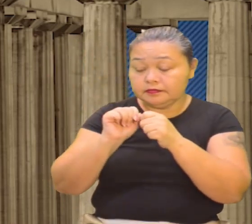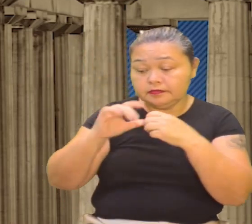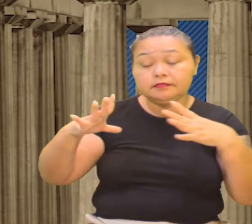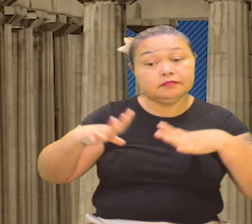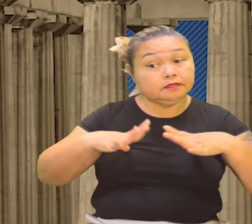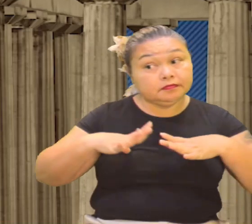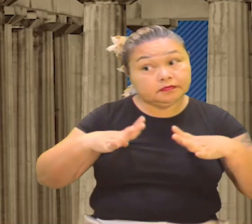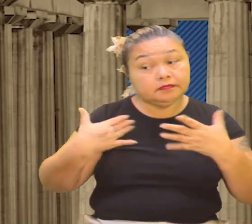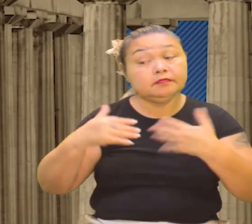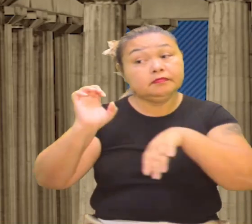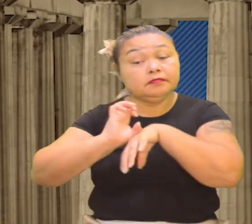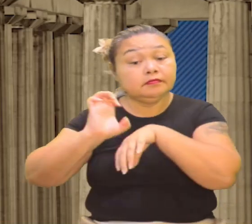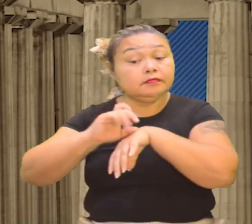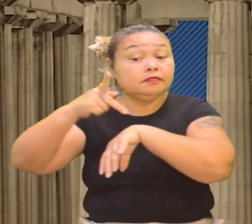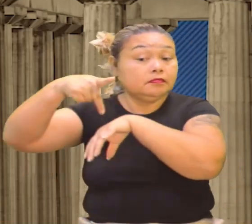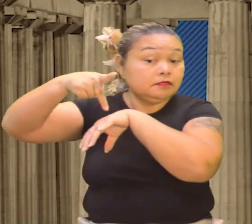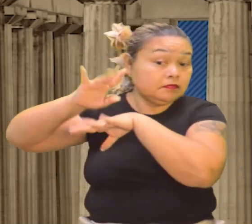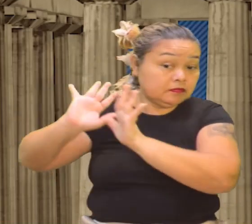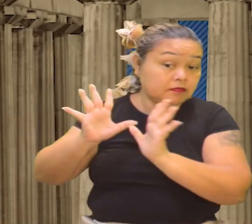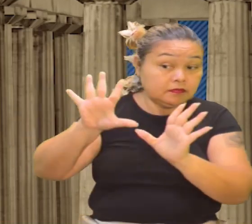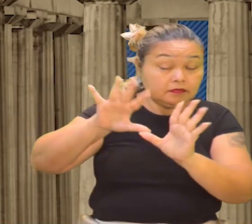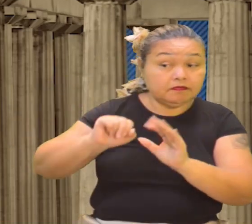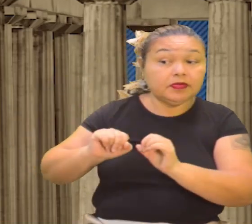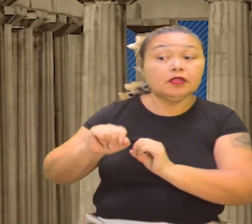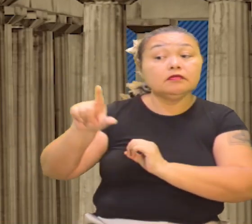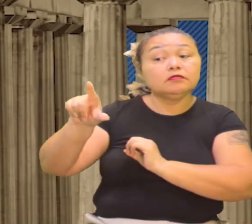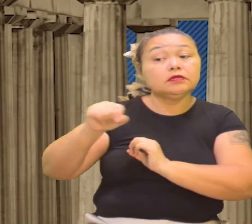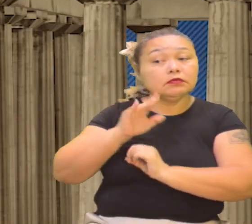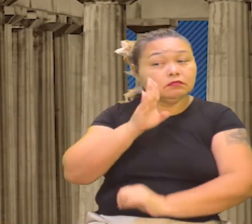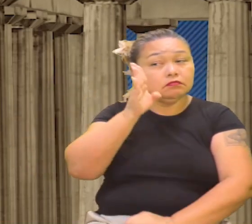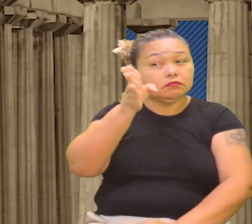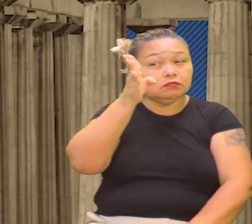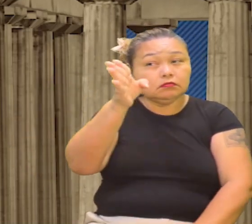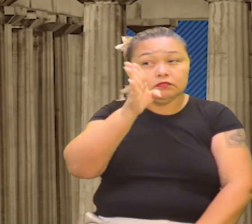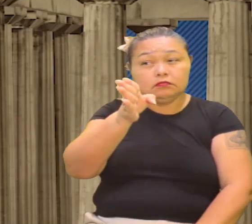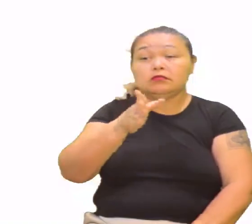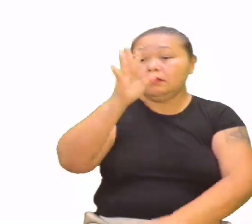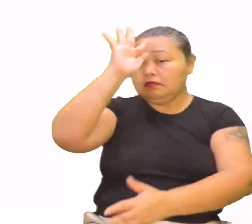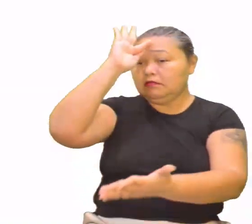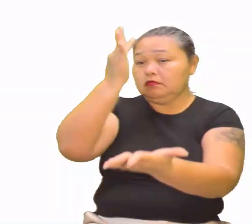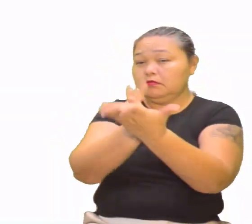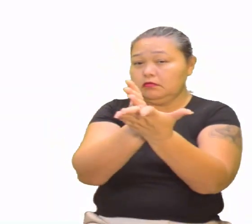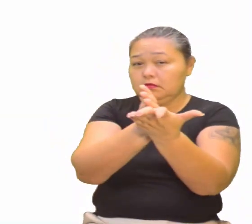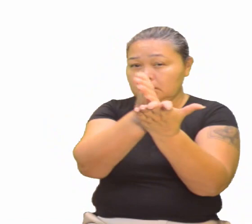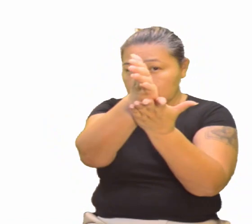cidade ou do estado do país, movidos pela fé. Ok? Vamos lá.